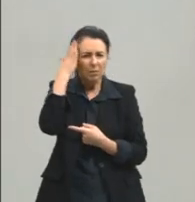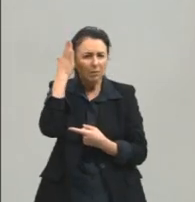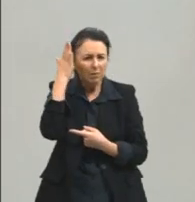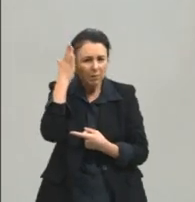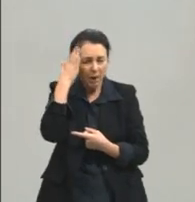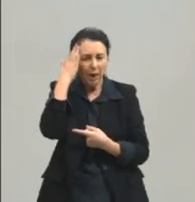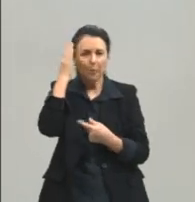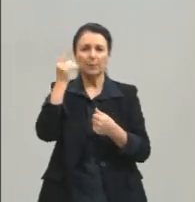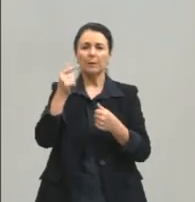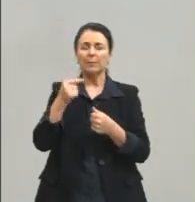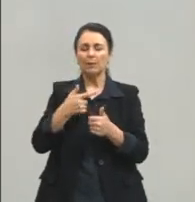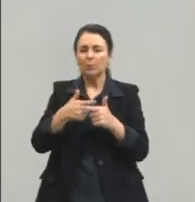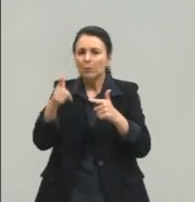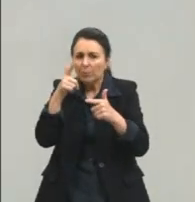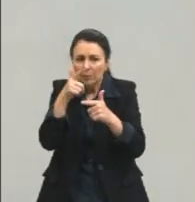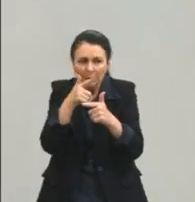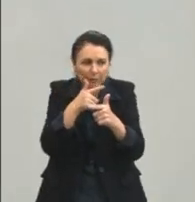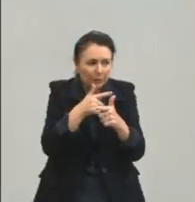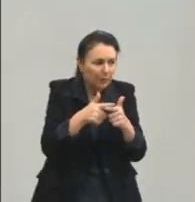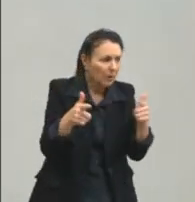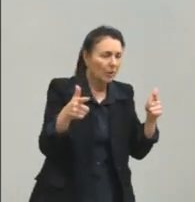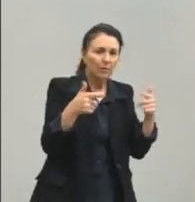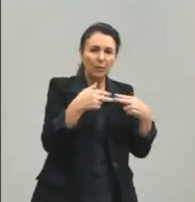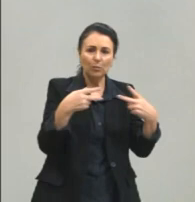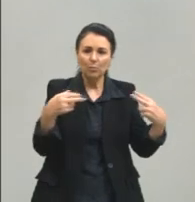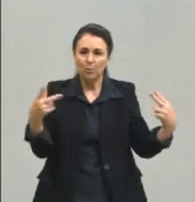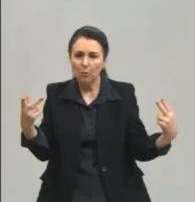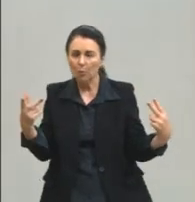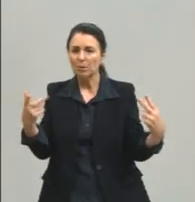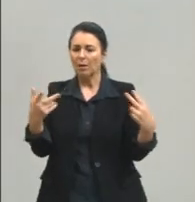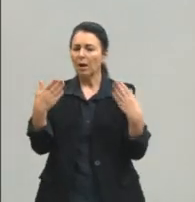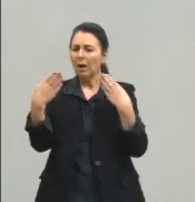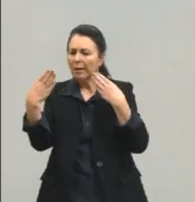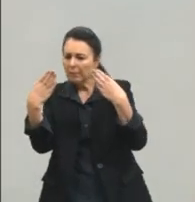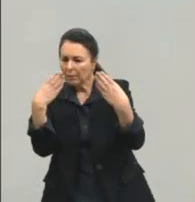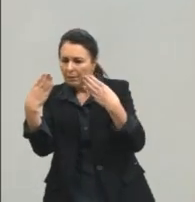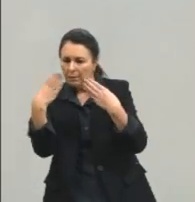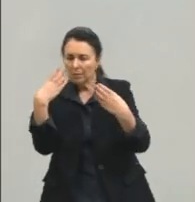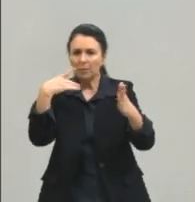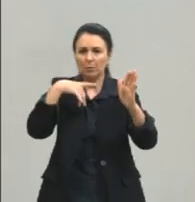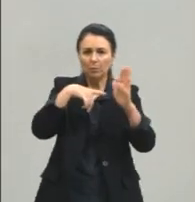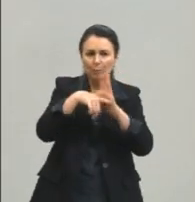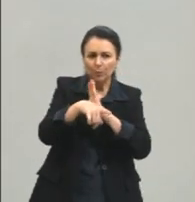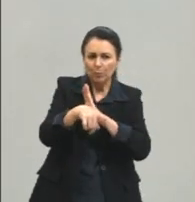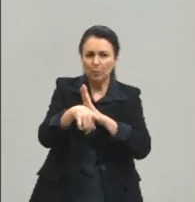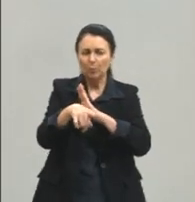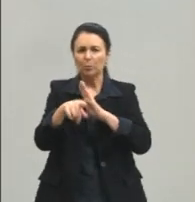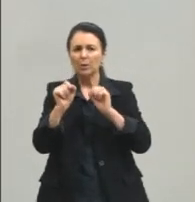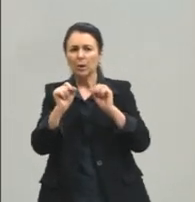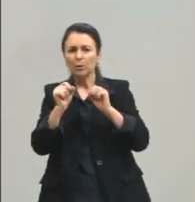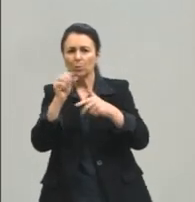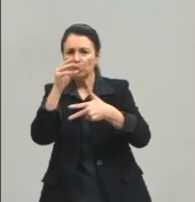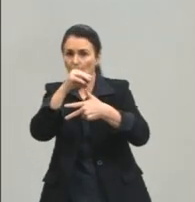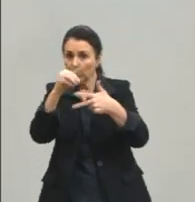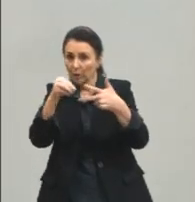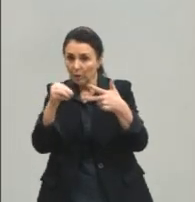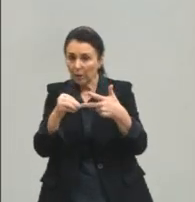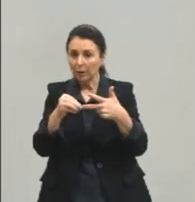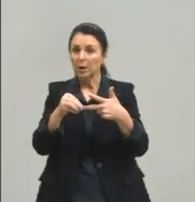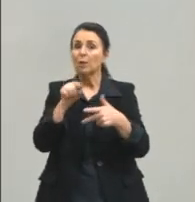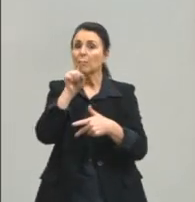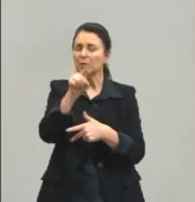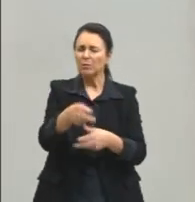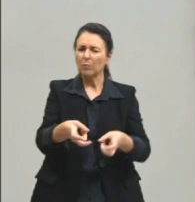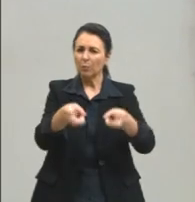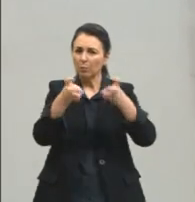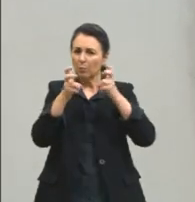problematizações, pensando em questões, analisando algumas questões do ENEM. Vocês vão ver que na medida do possível